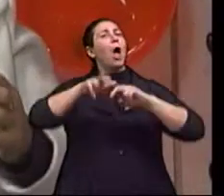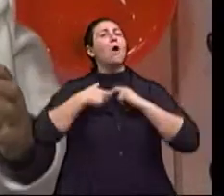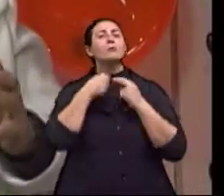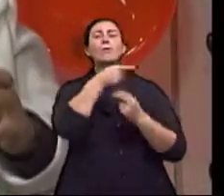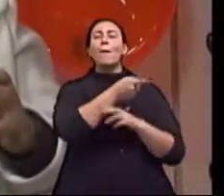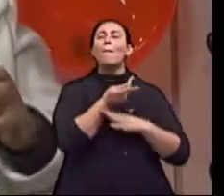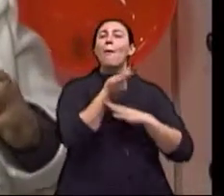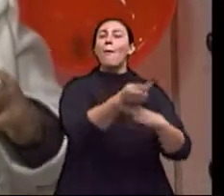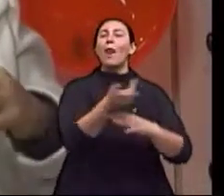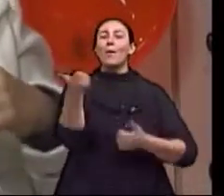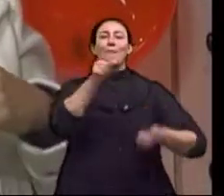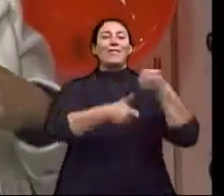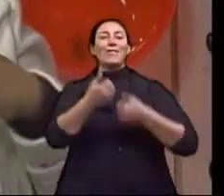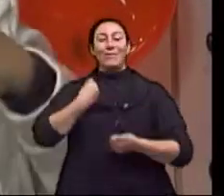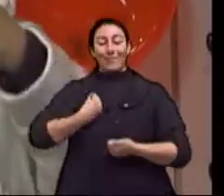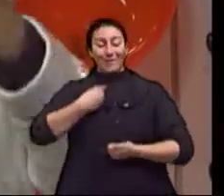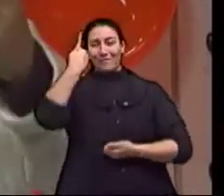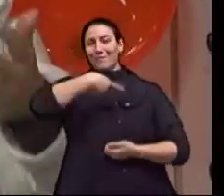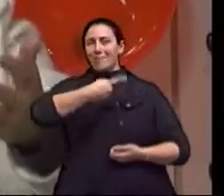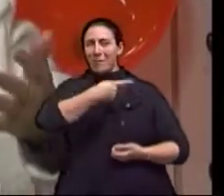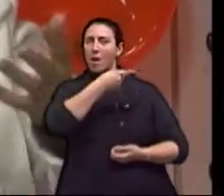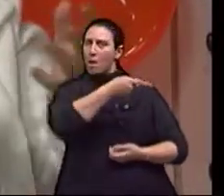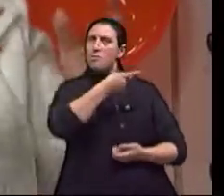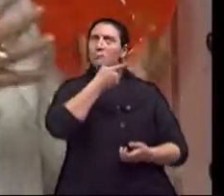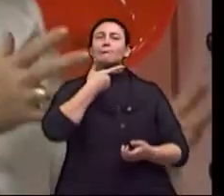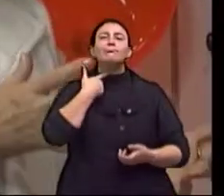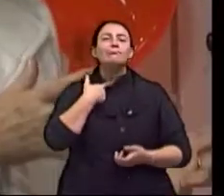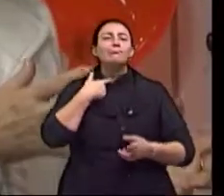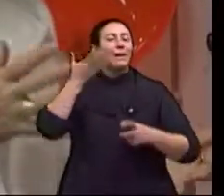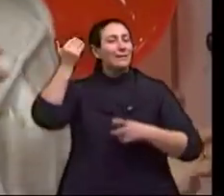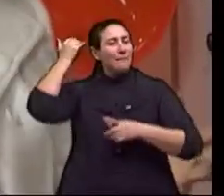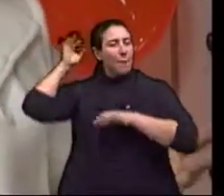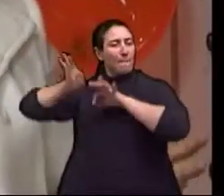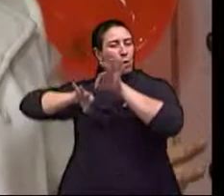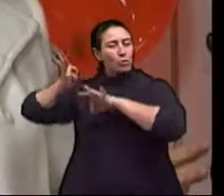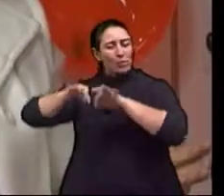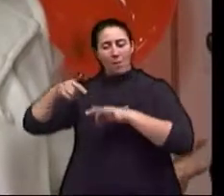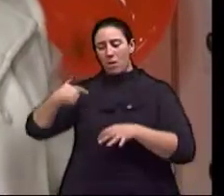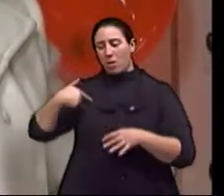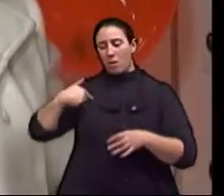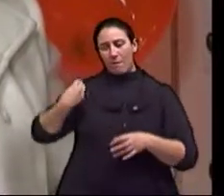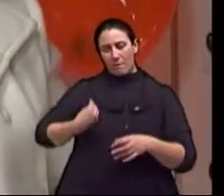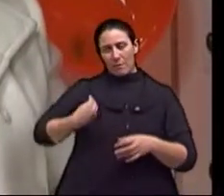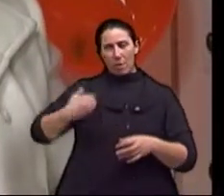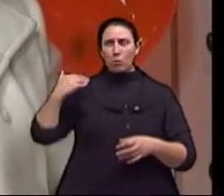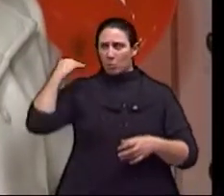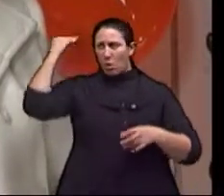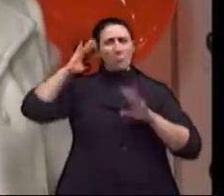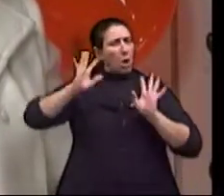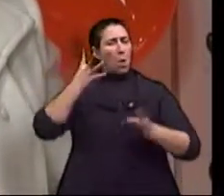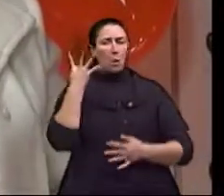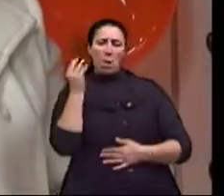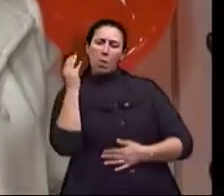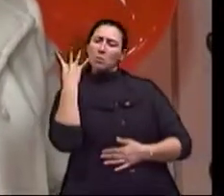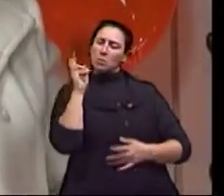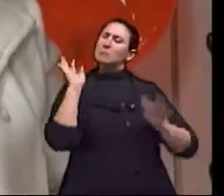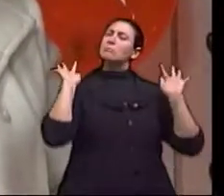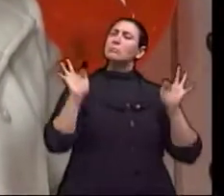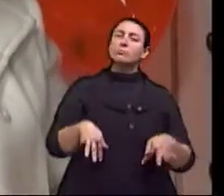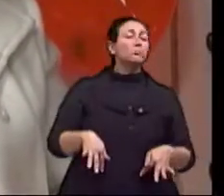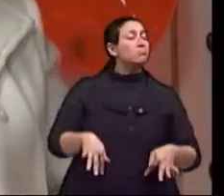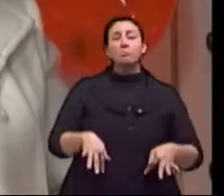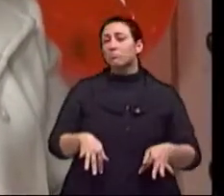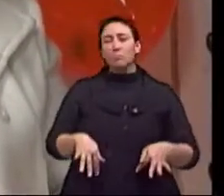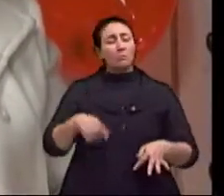prolongou projetos da adultez jovem, que deveriam encerrar mais ou menos aos 40, 45, para esta